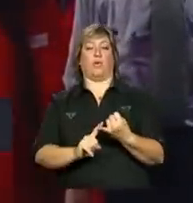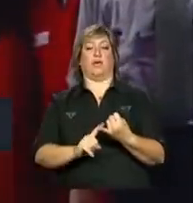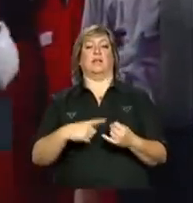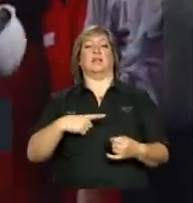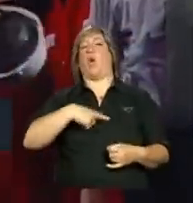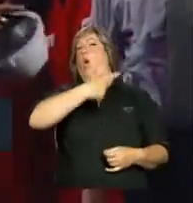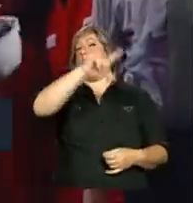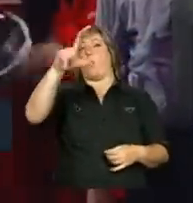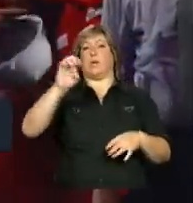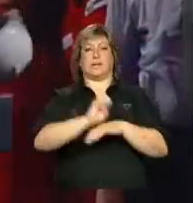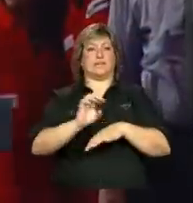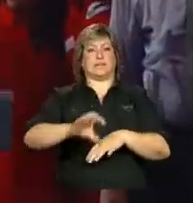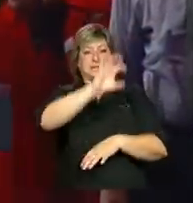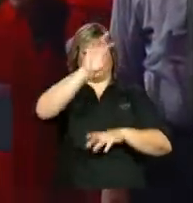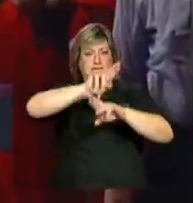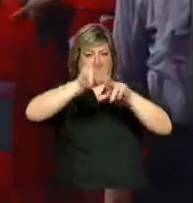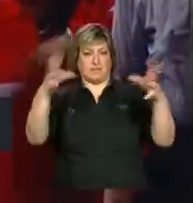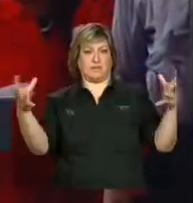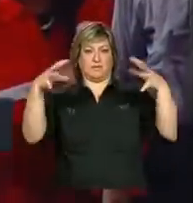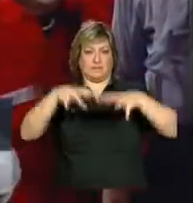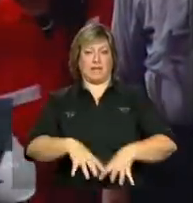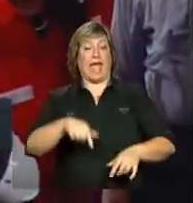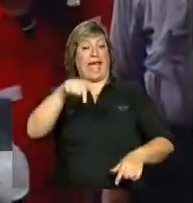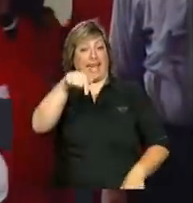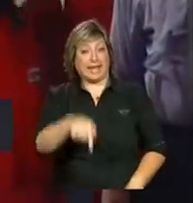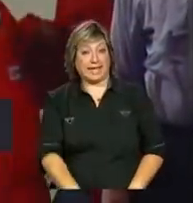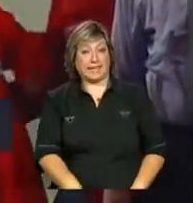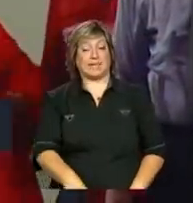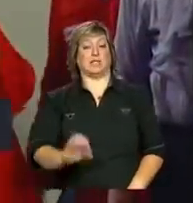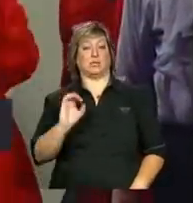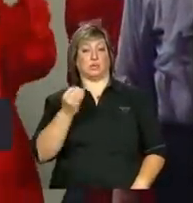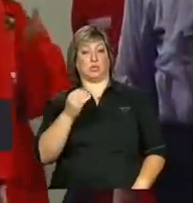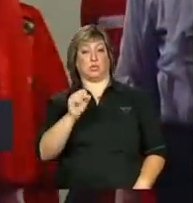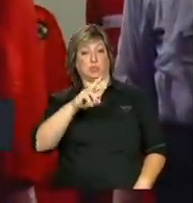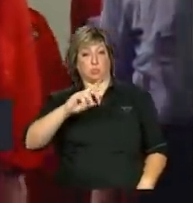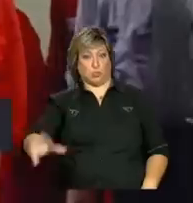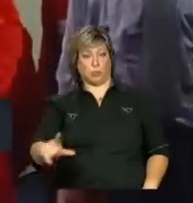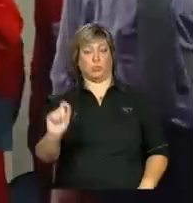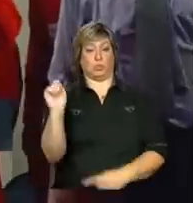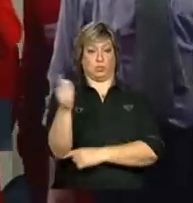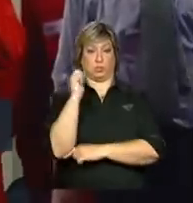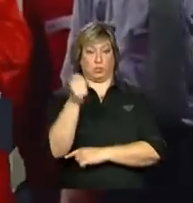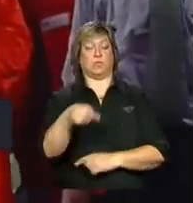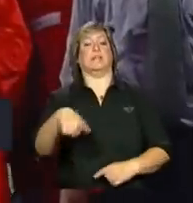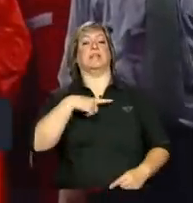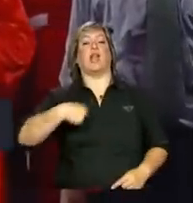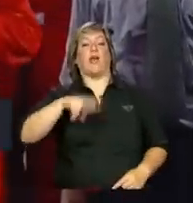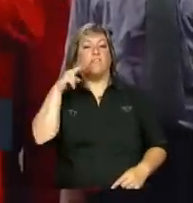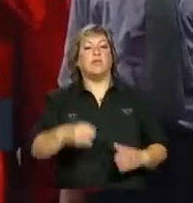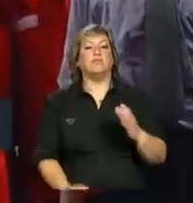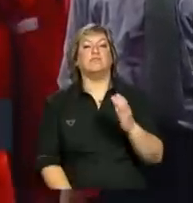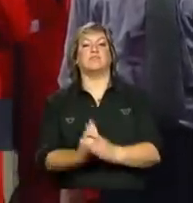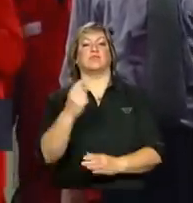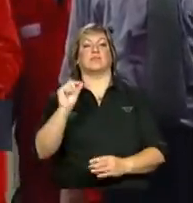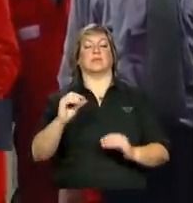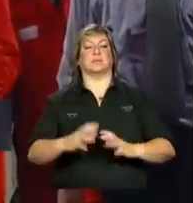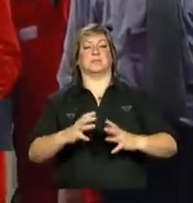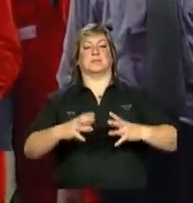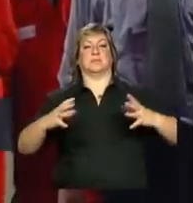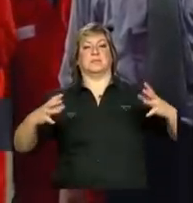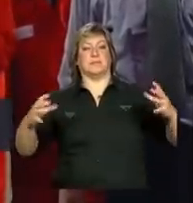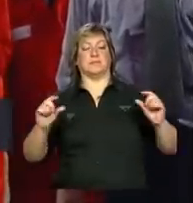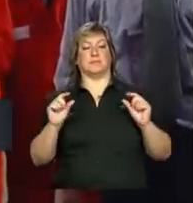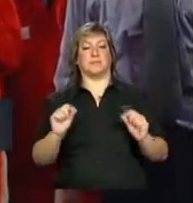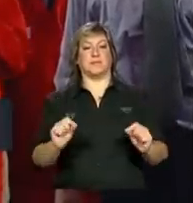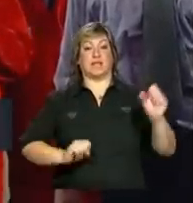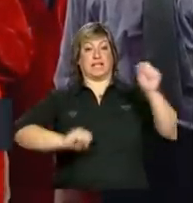outros estados Aqui no Rio Grande do Sul, nós vemos nascer e crescer